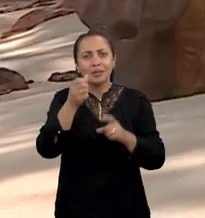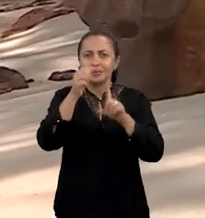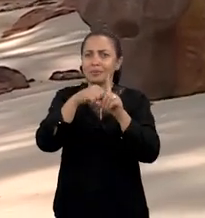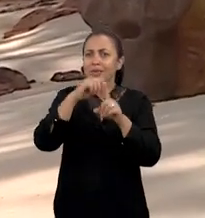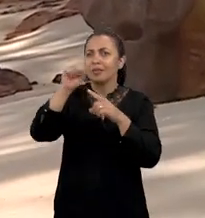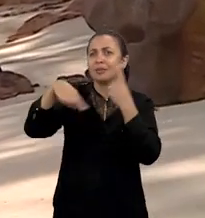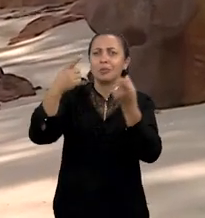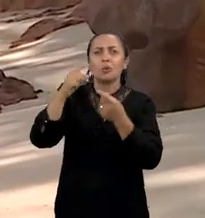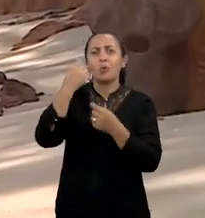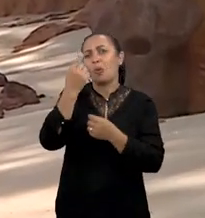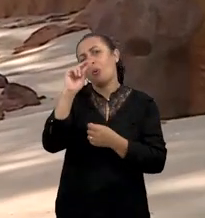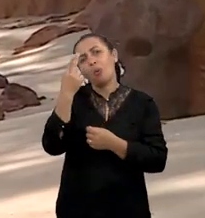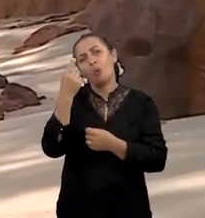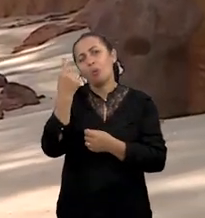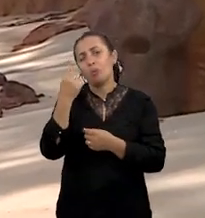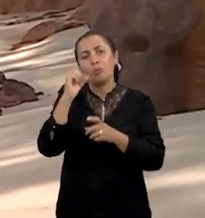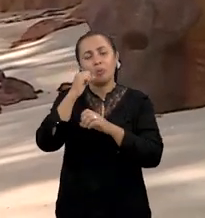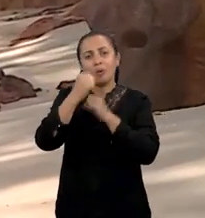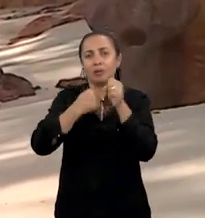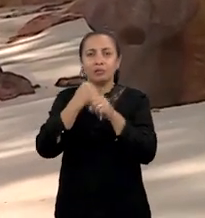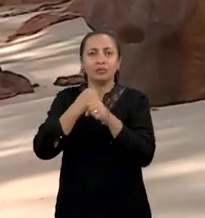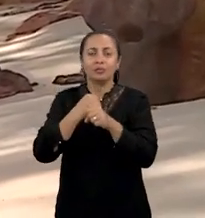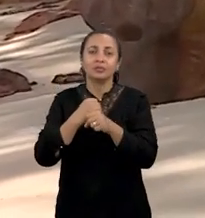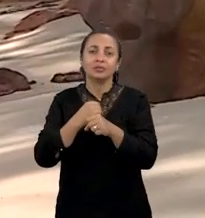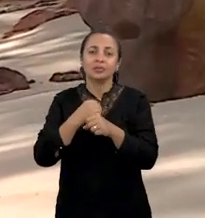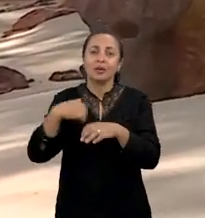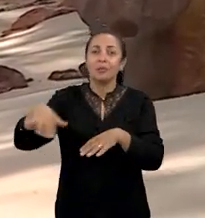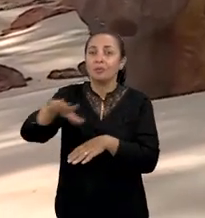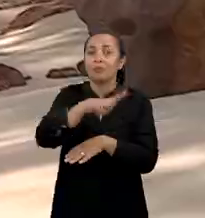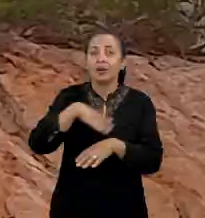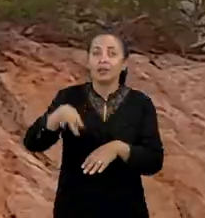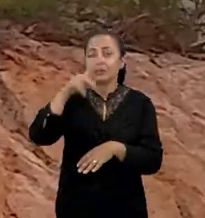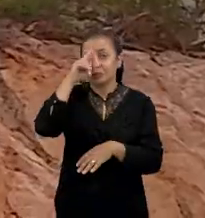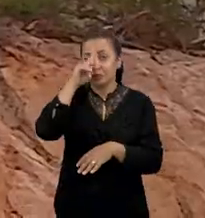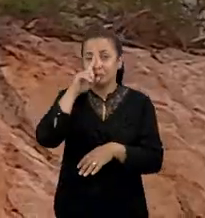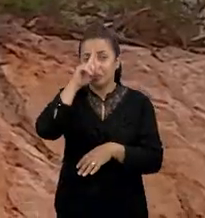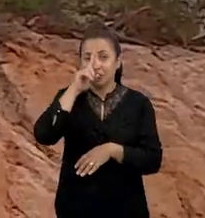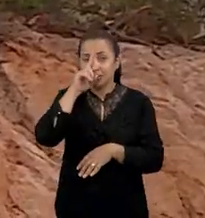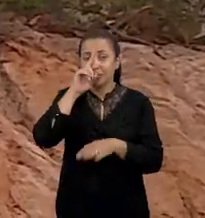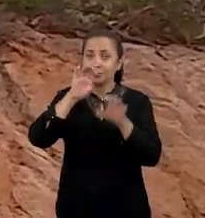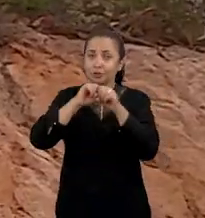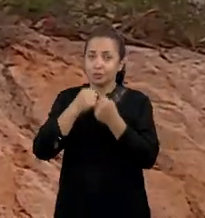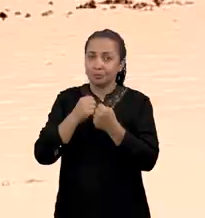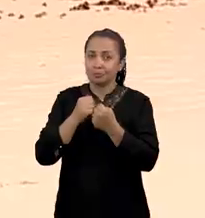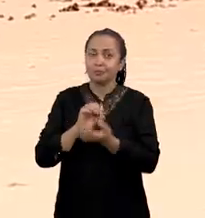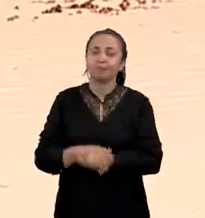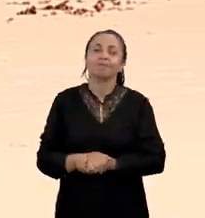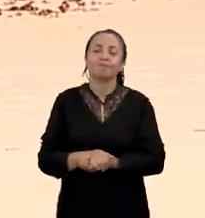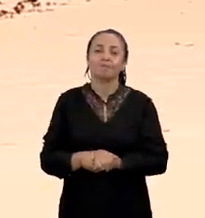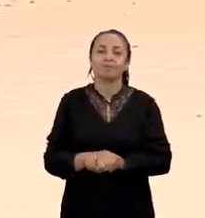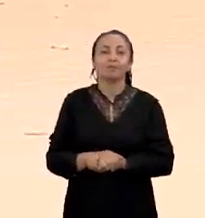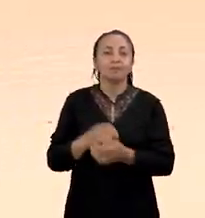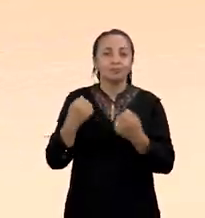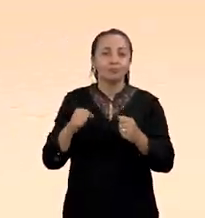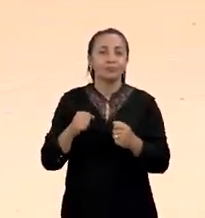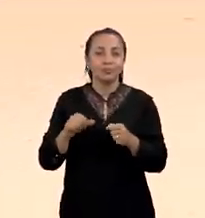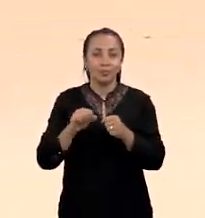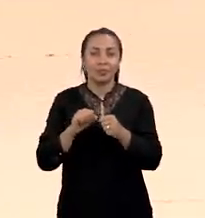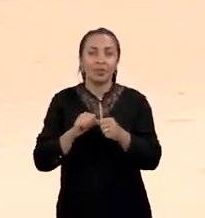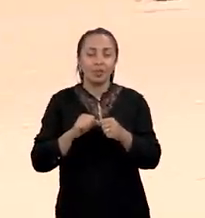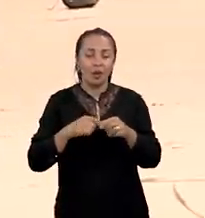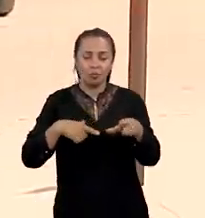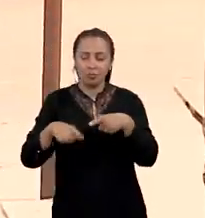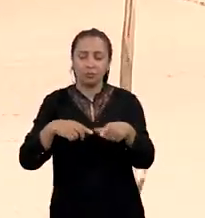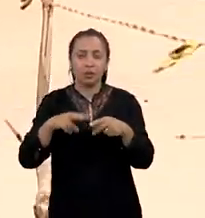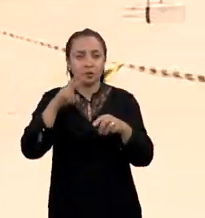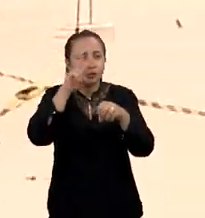a seis meses, pode ocorrer daqui a um ano, significa dizer que é uma área com risco de colapso. É necessário que se faça